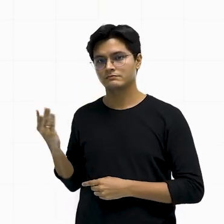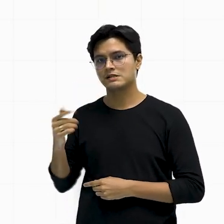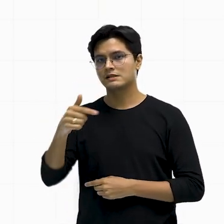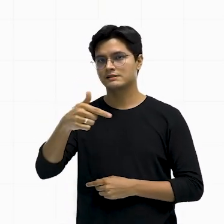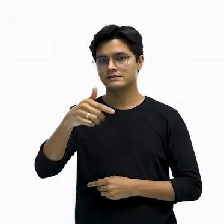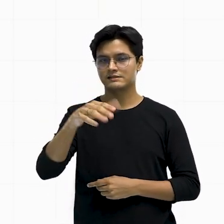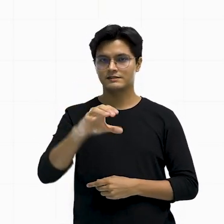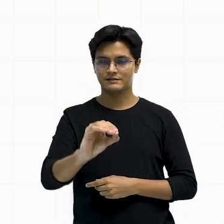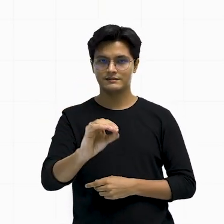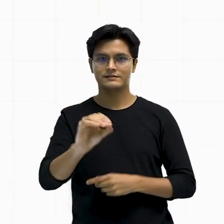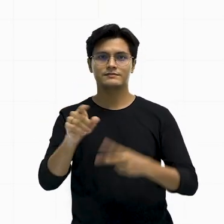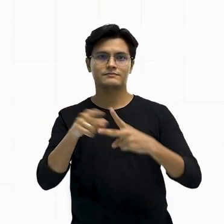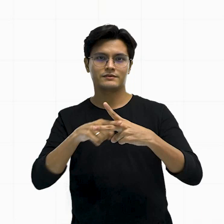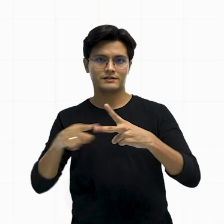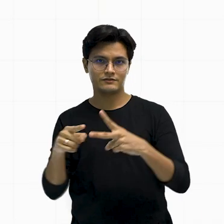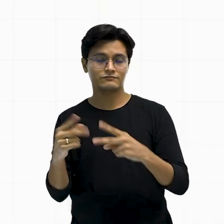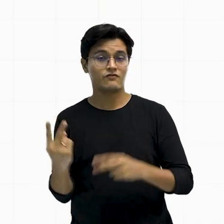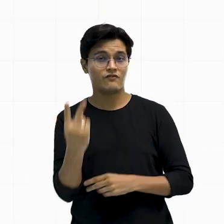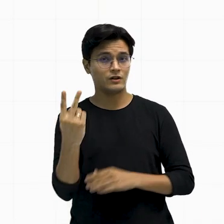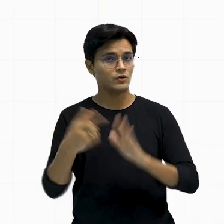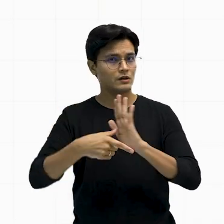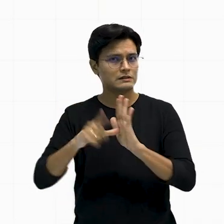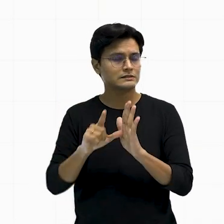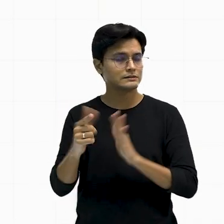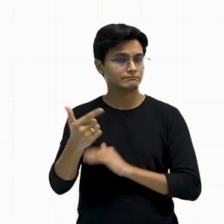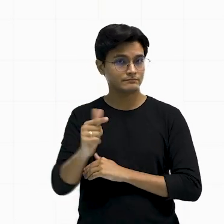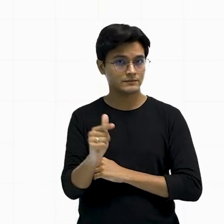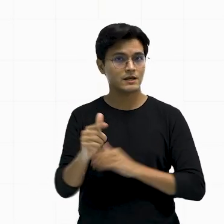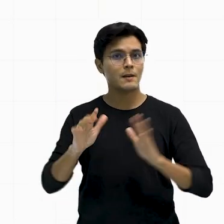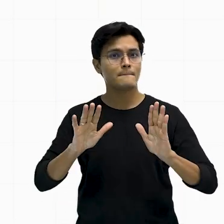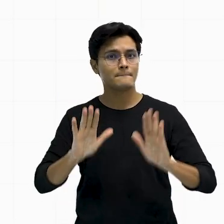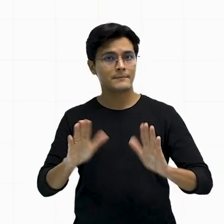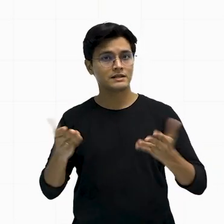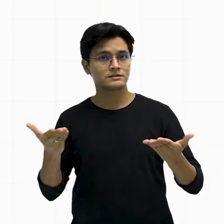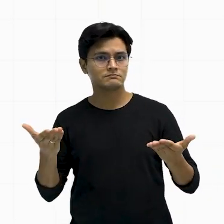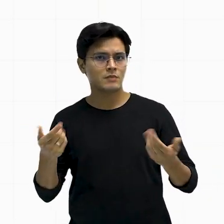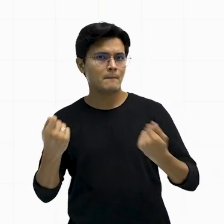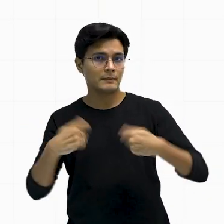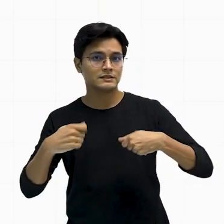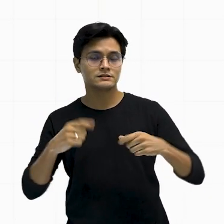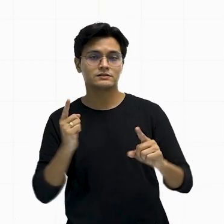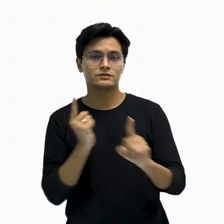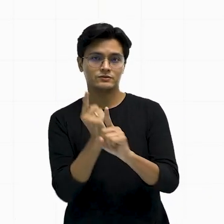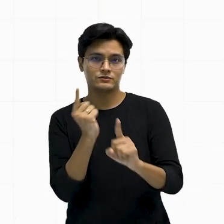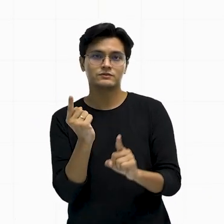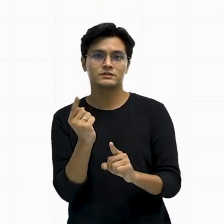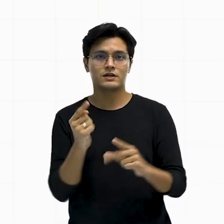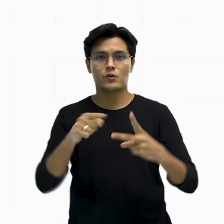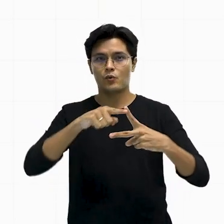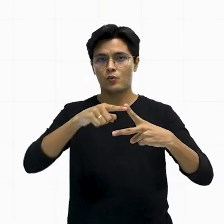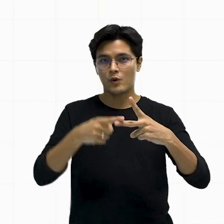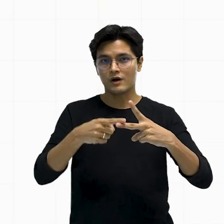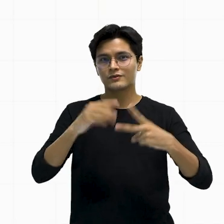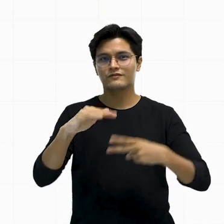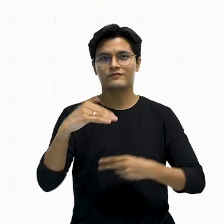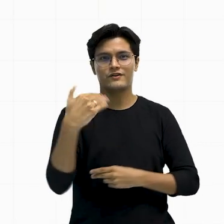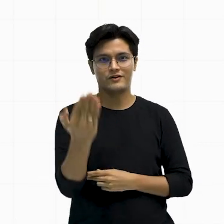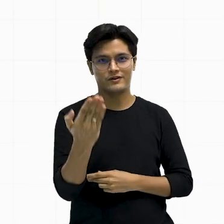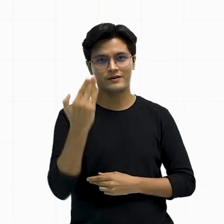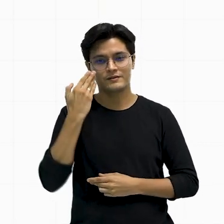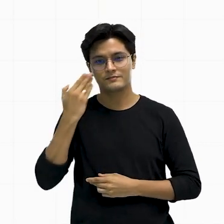graus, que era o valor que a gente não tinha. Só que eu preciso encontrar o ângulo que está na parte de fora